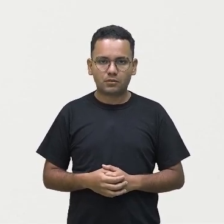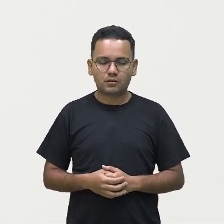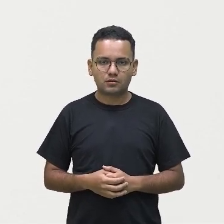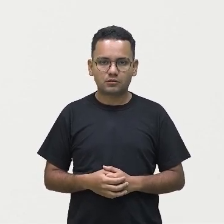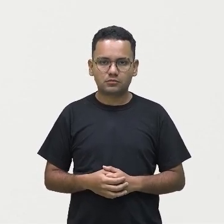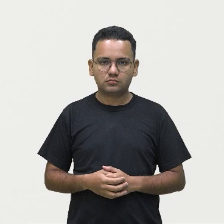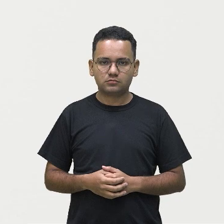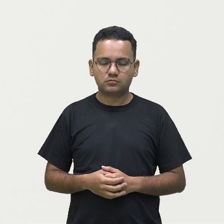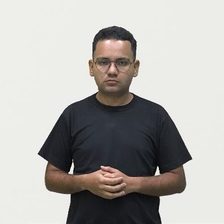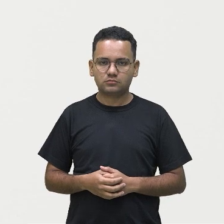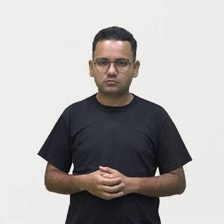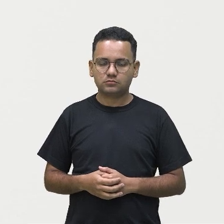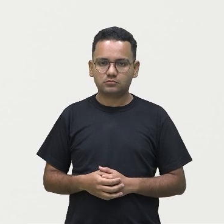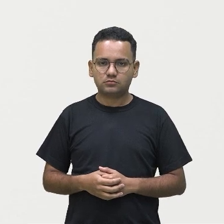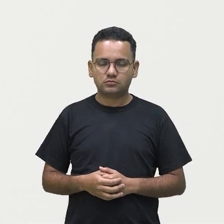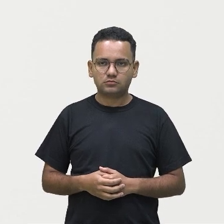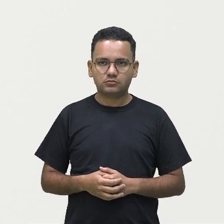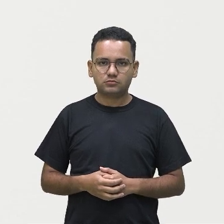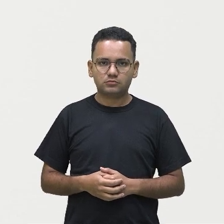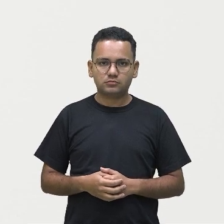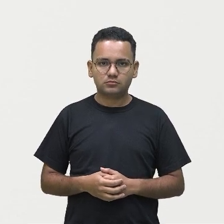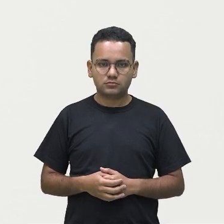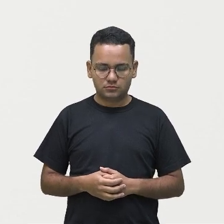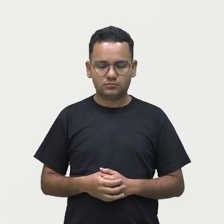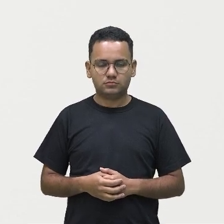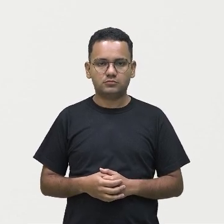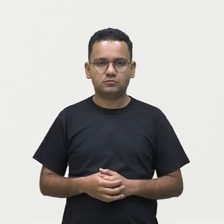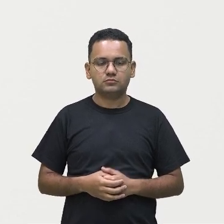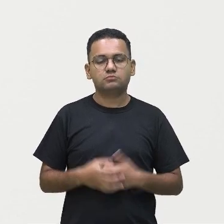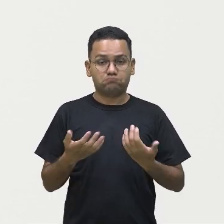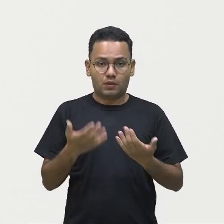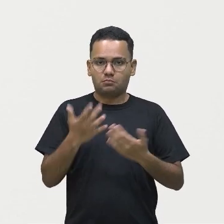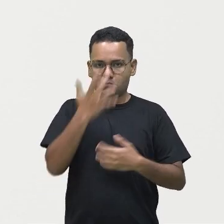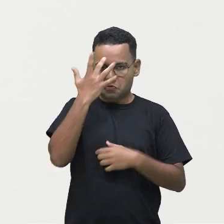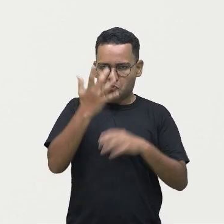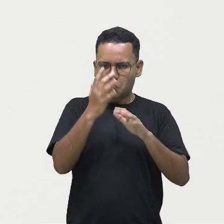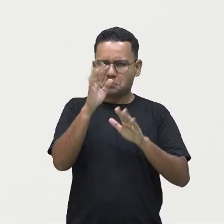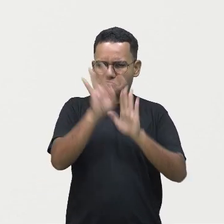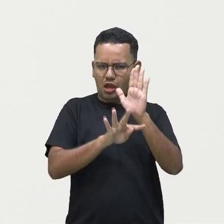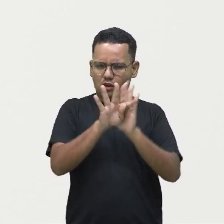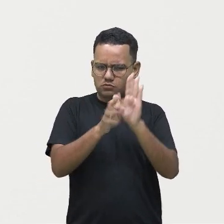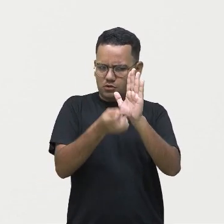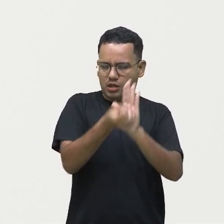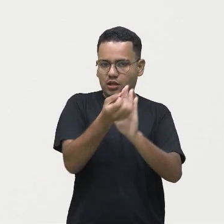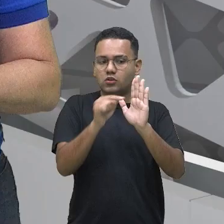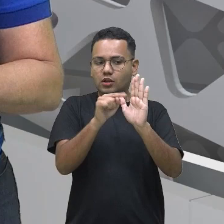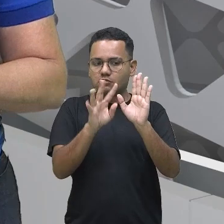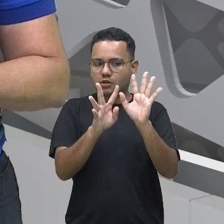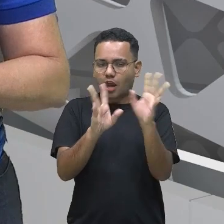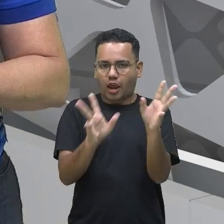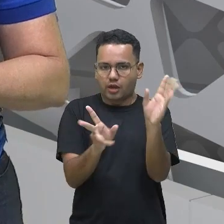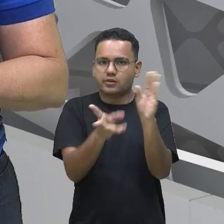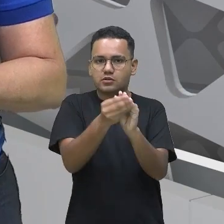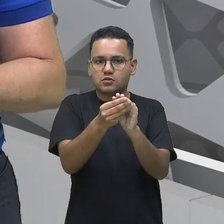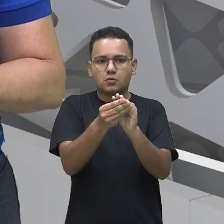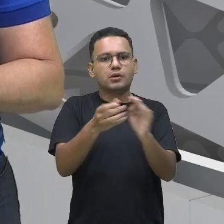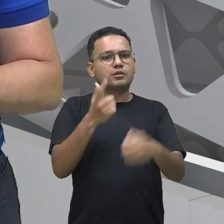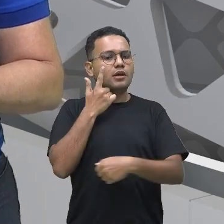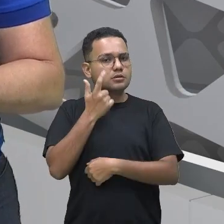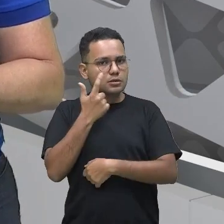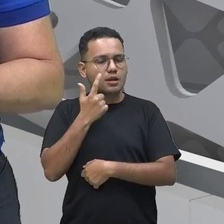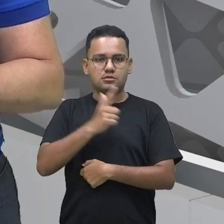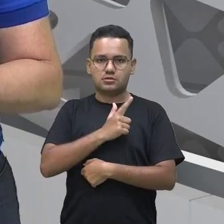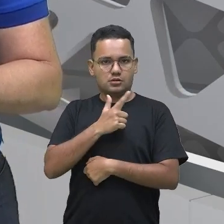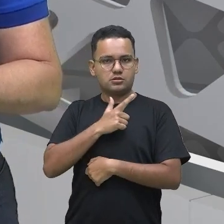precisa, mais resumida, ele vai deixar esse texto mais atrativo. Essa é a